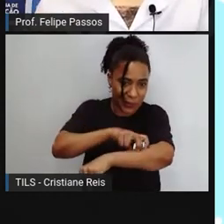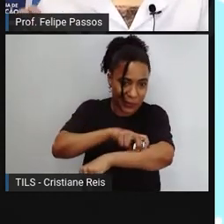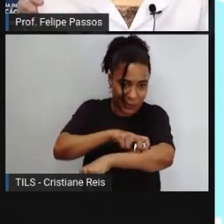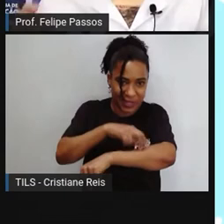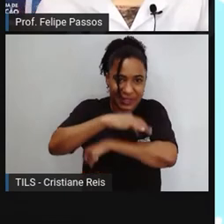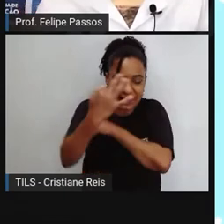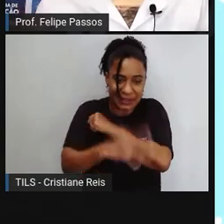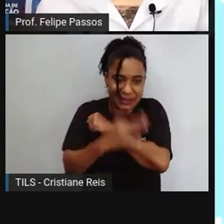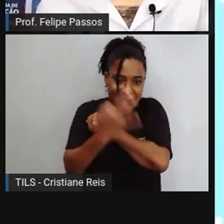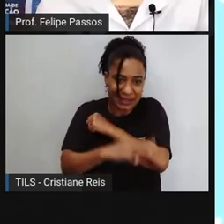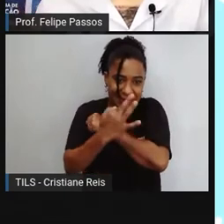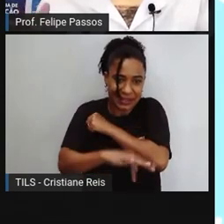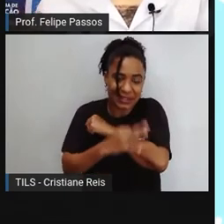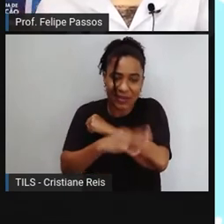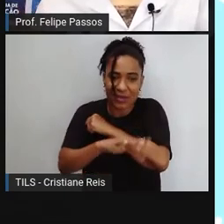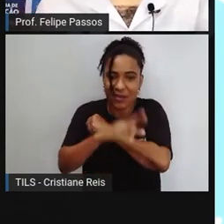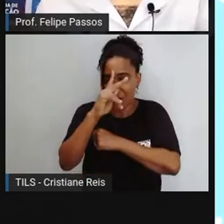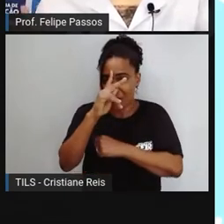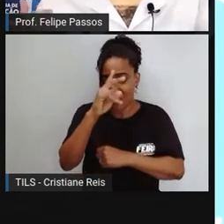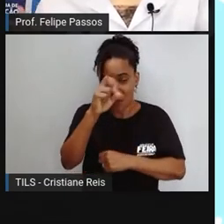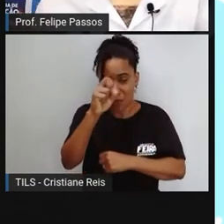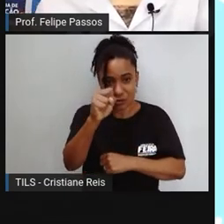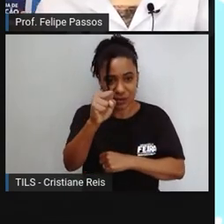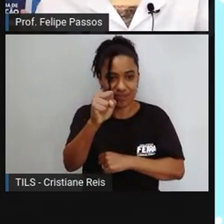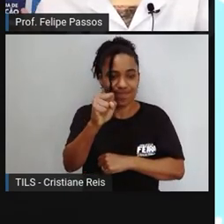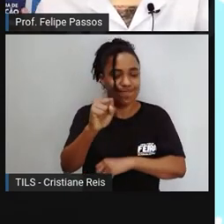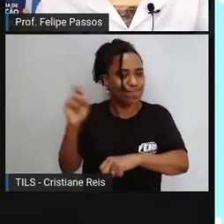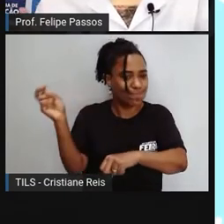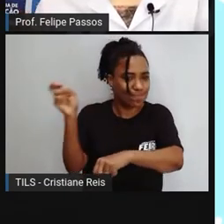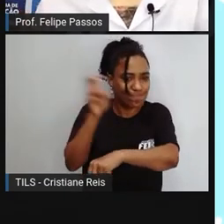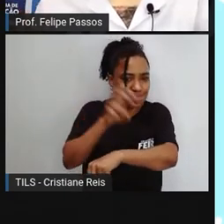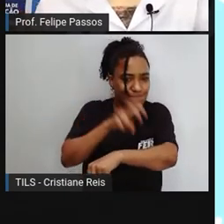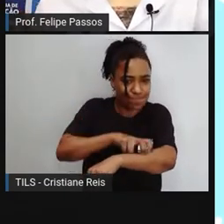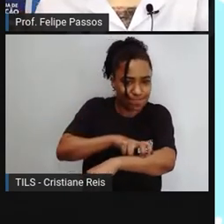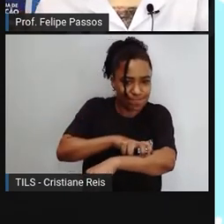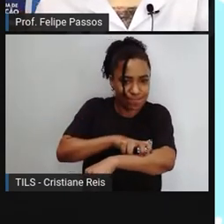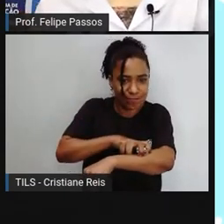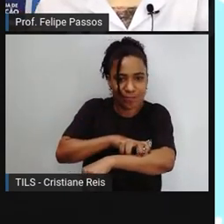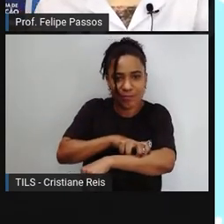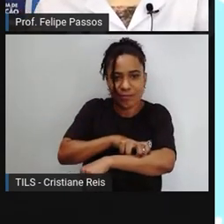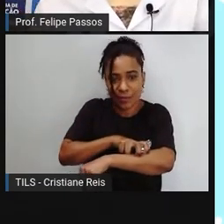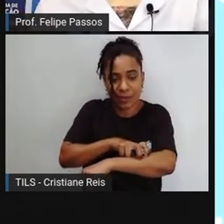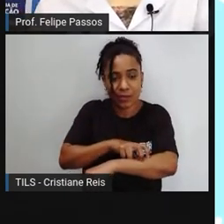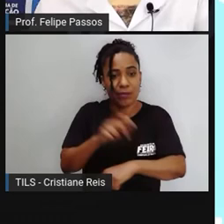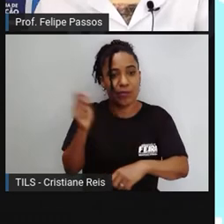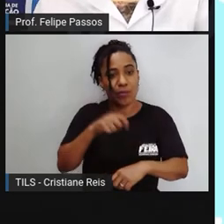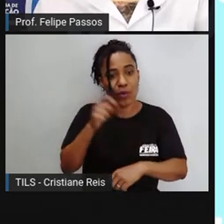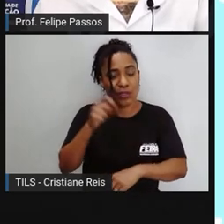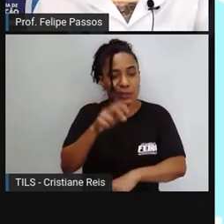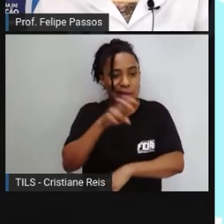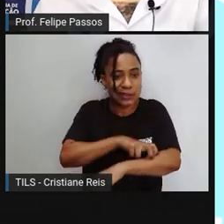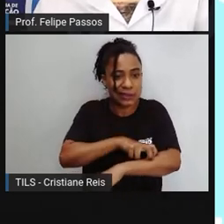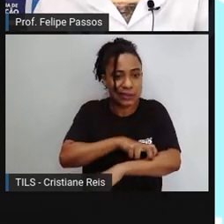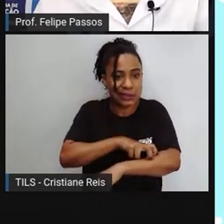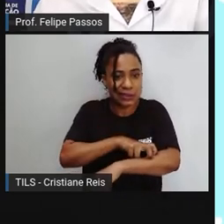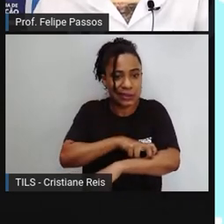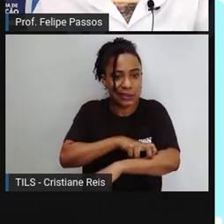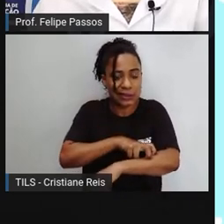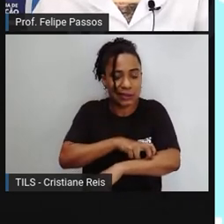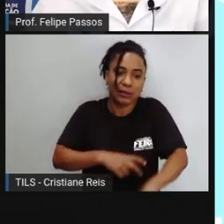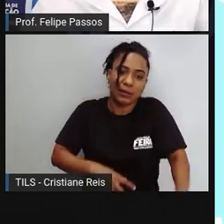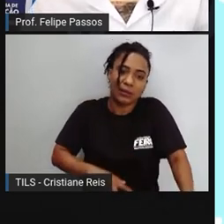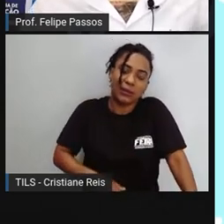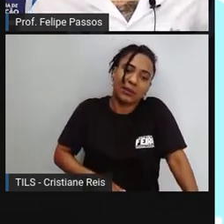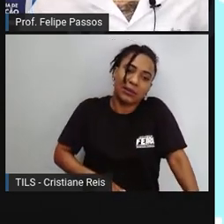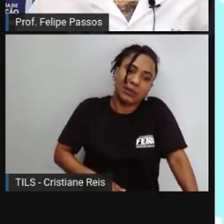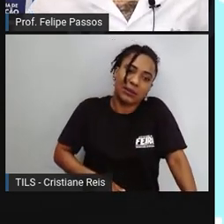E essa é uma peçonha que tem a capacidade de paralisar músculos. Para a gente respirar, a